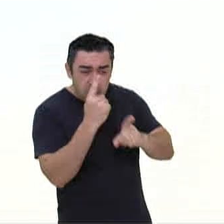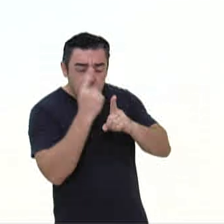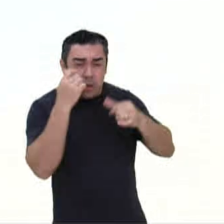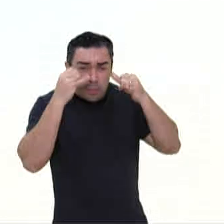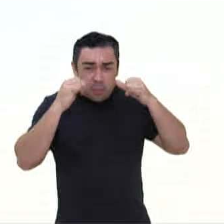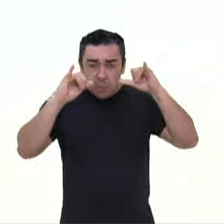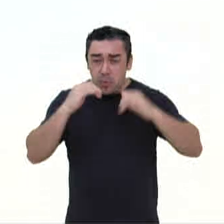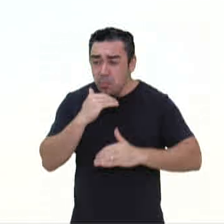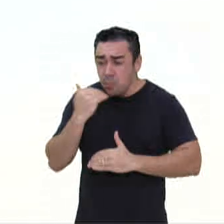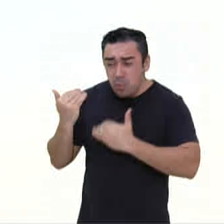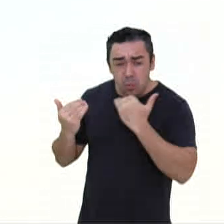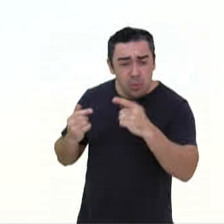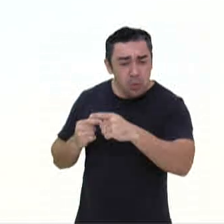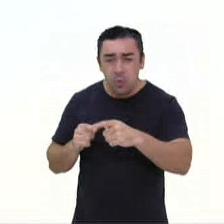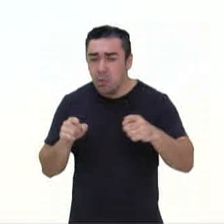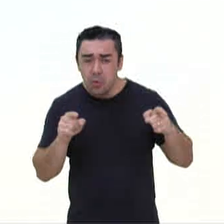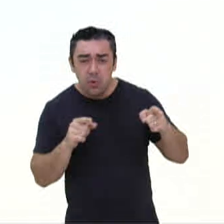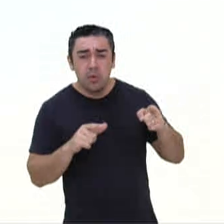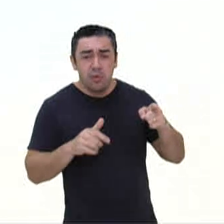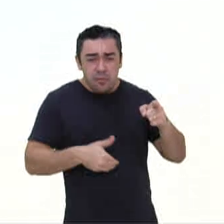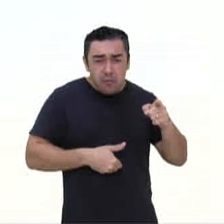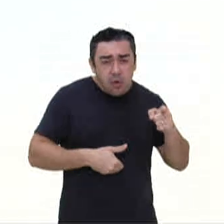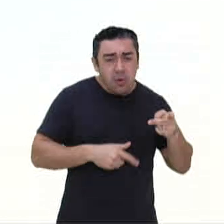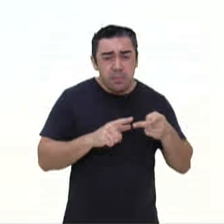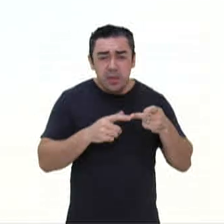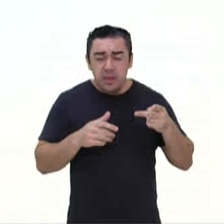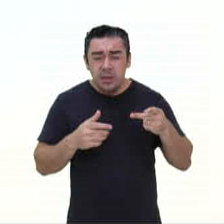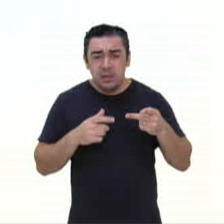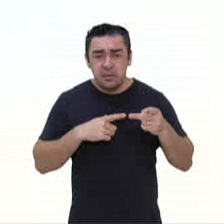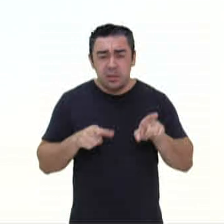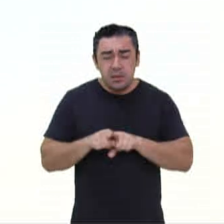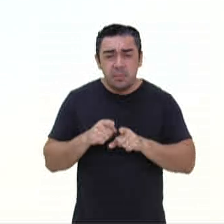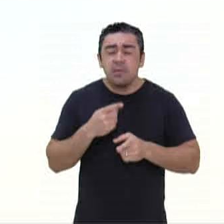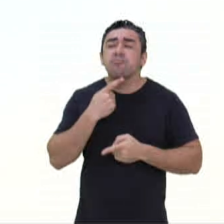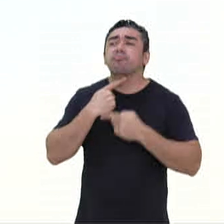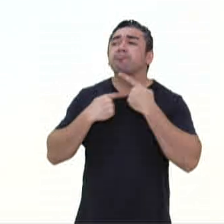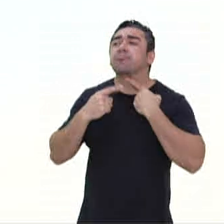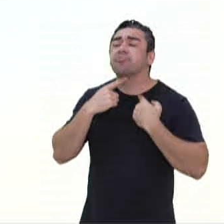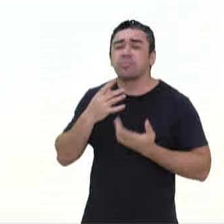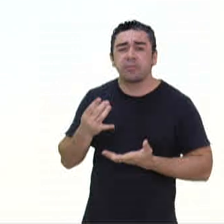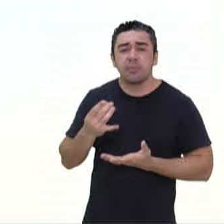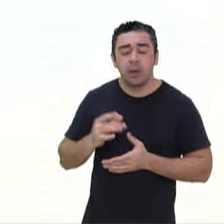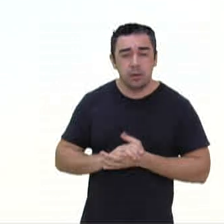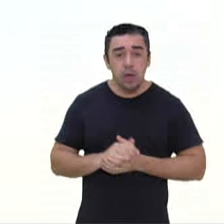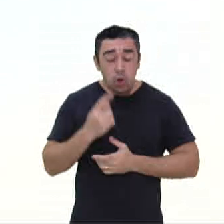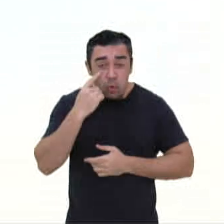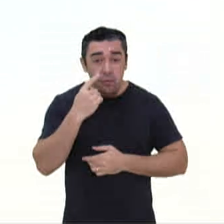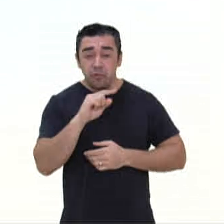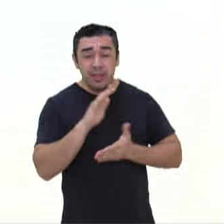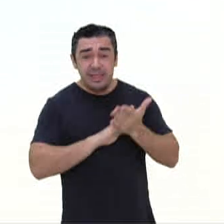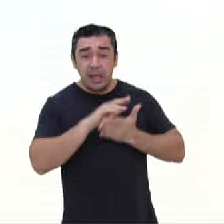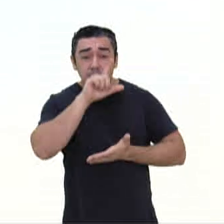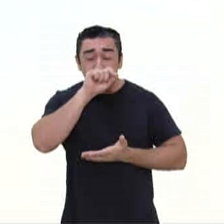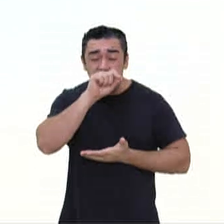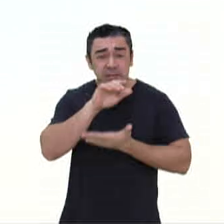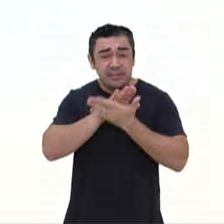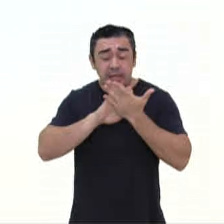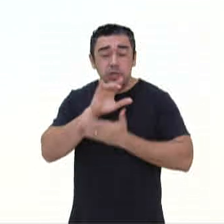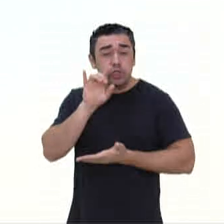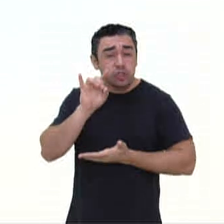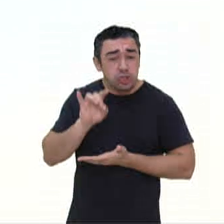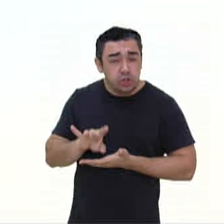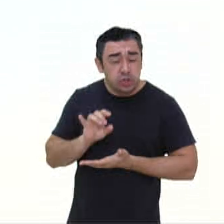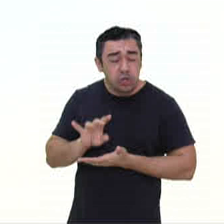sede e fome. Não se ouvia o pipiro de um pássaro ou o rumorejo de uma fronde. Apenas,